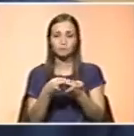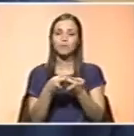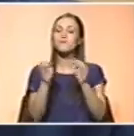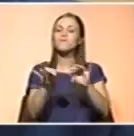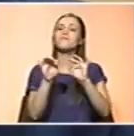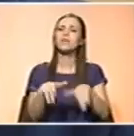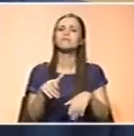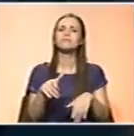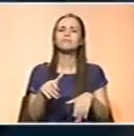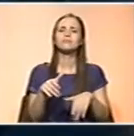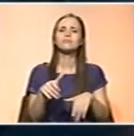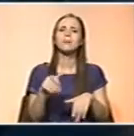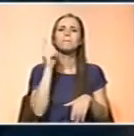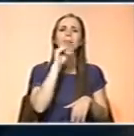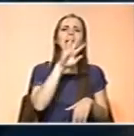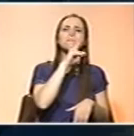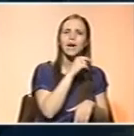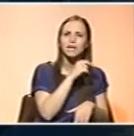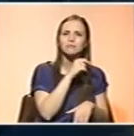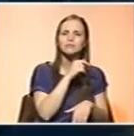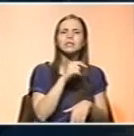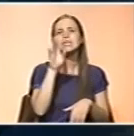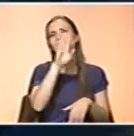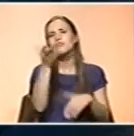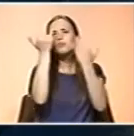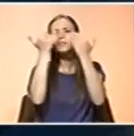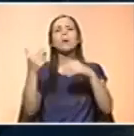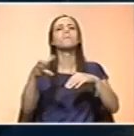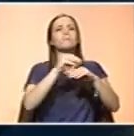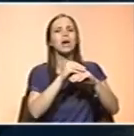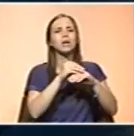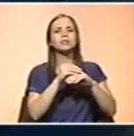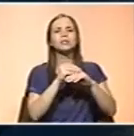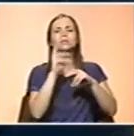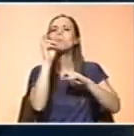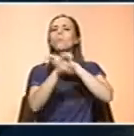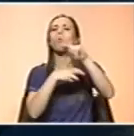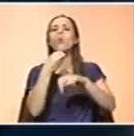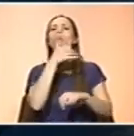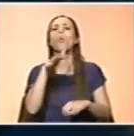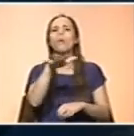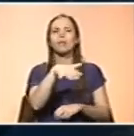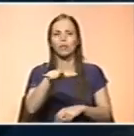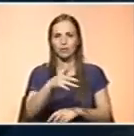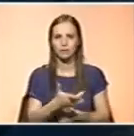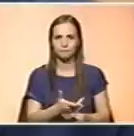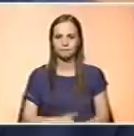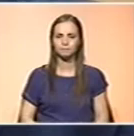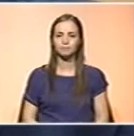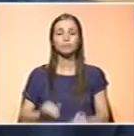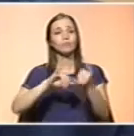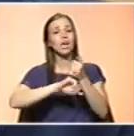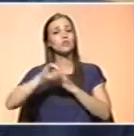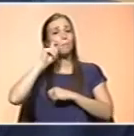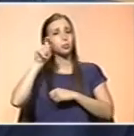terminar. Onde é que pais e mães querem saber mais sobre isto e sobre estes cuidados que esteve aqui a falar? Alguns deles podem procurar informação? A Associação